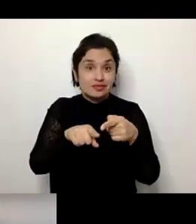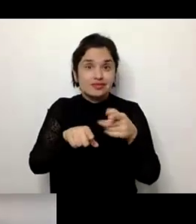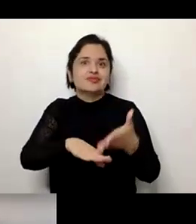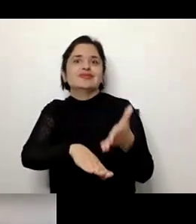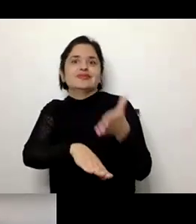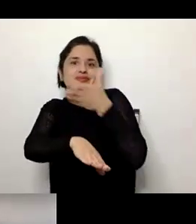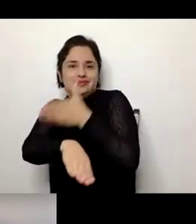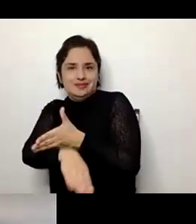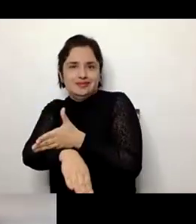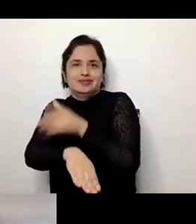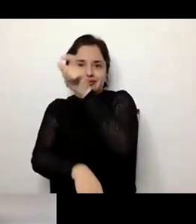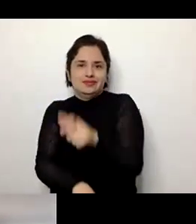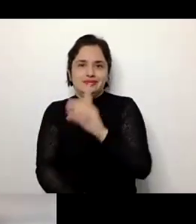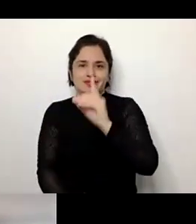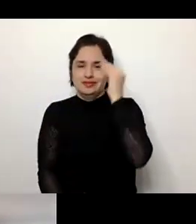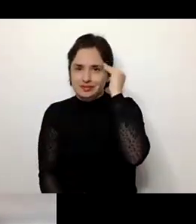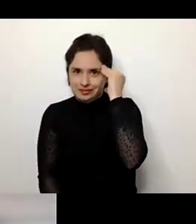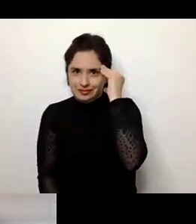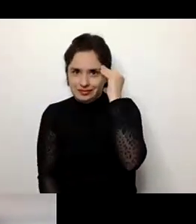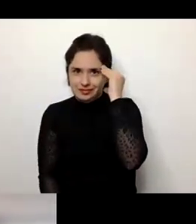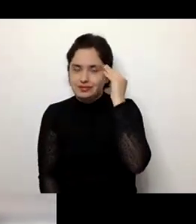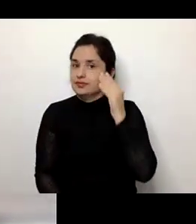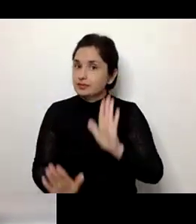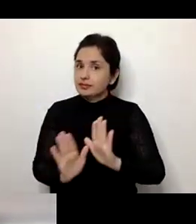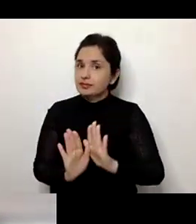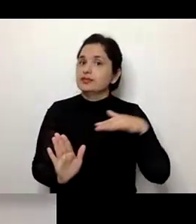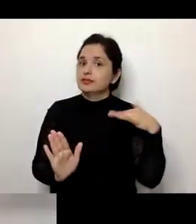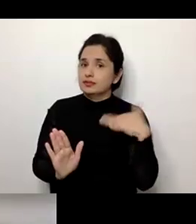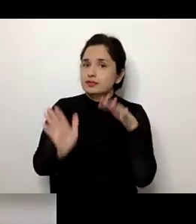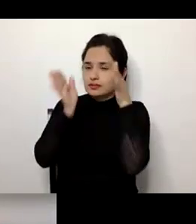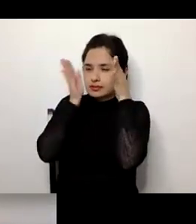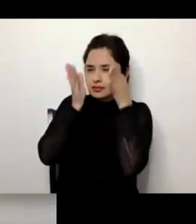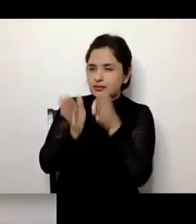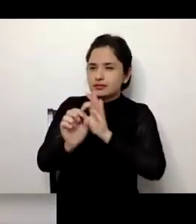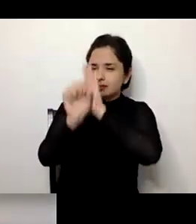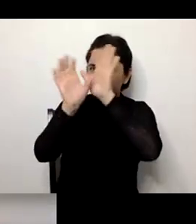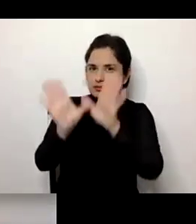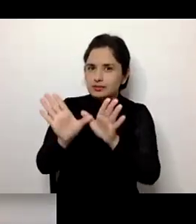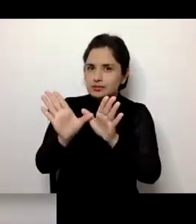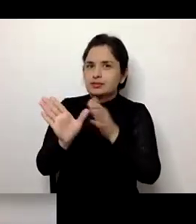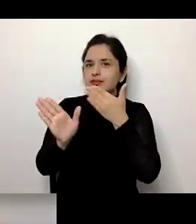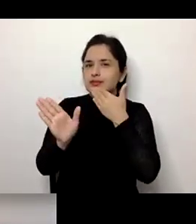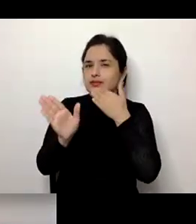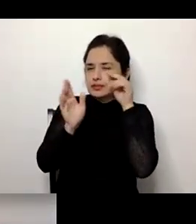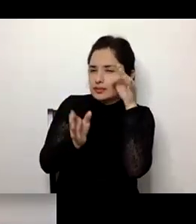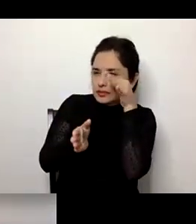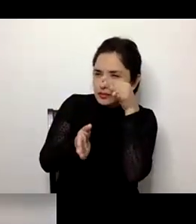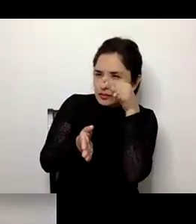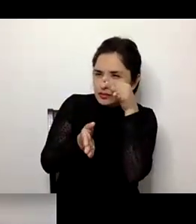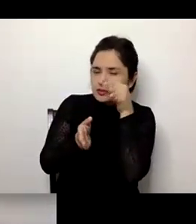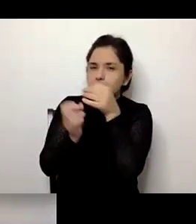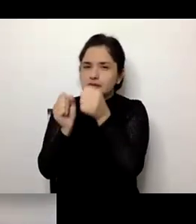dá forma muito precoce nas pessoas com deficiência intelectual, então é importante ter muito em conta isto e poder também estar mirando assim como a